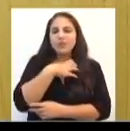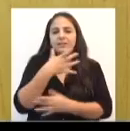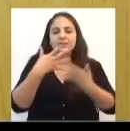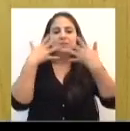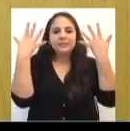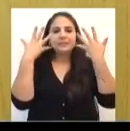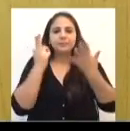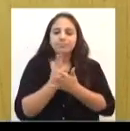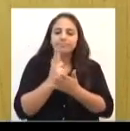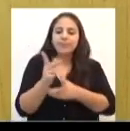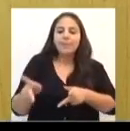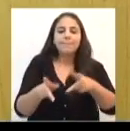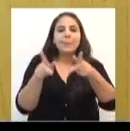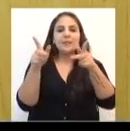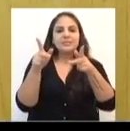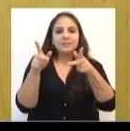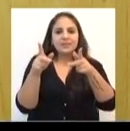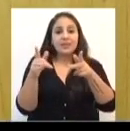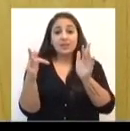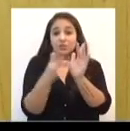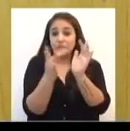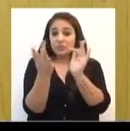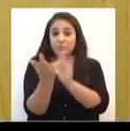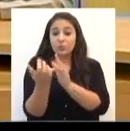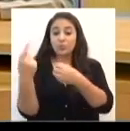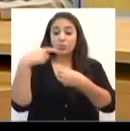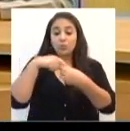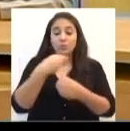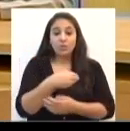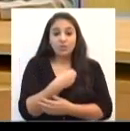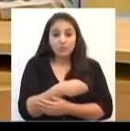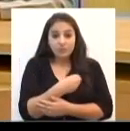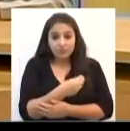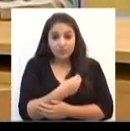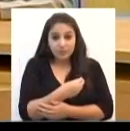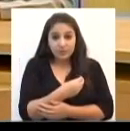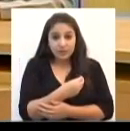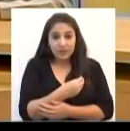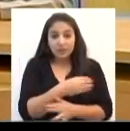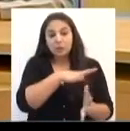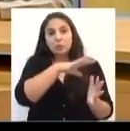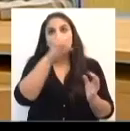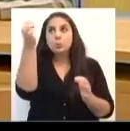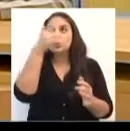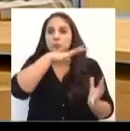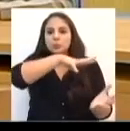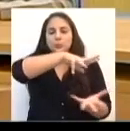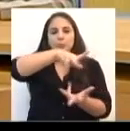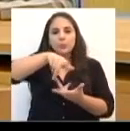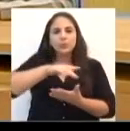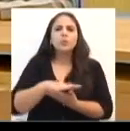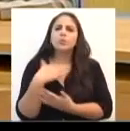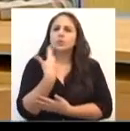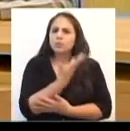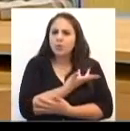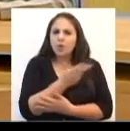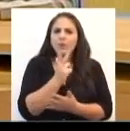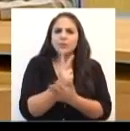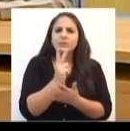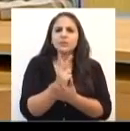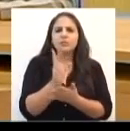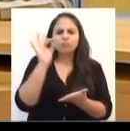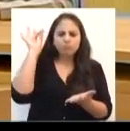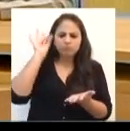ternura e paz. Jesus ressuscitado, luz do mundo. Sejamos sinais